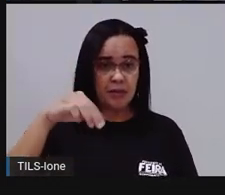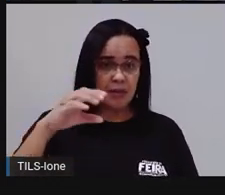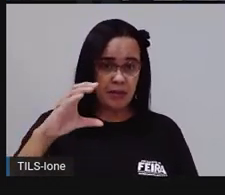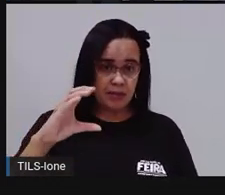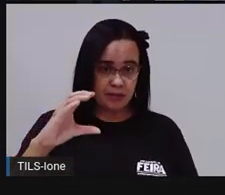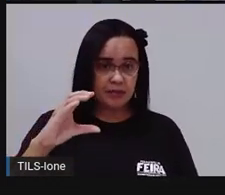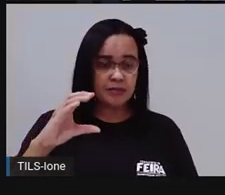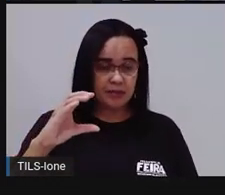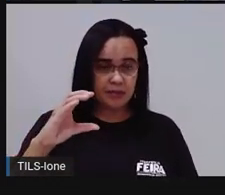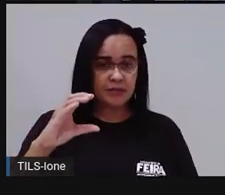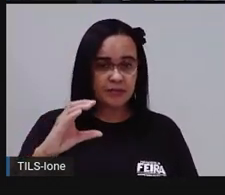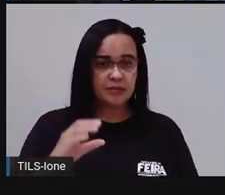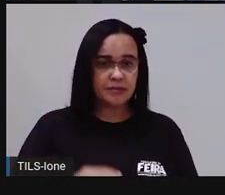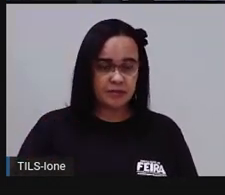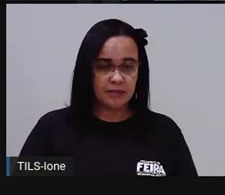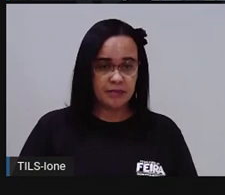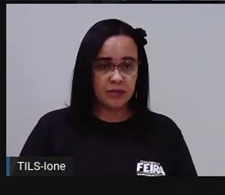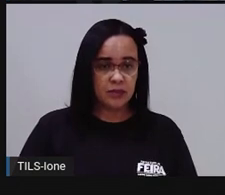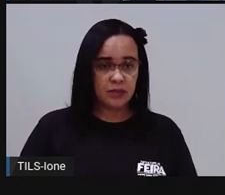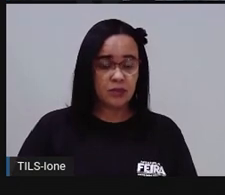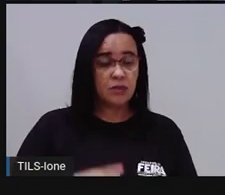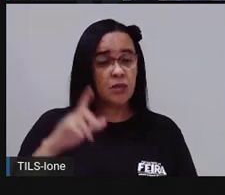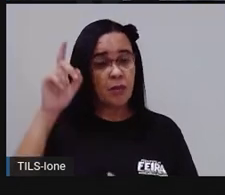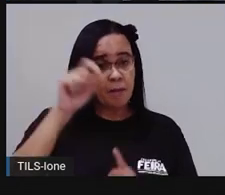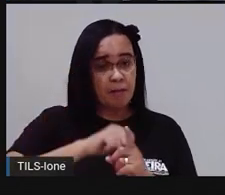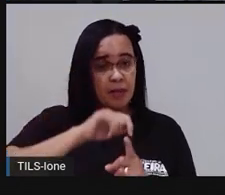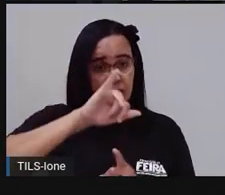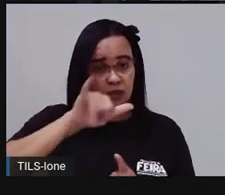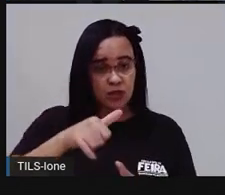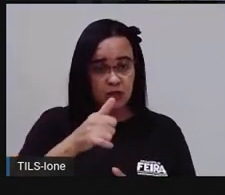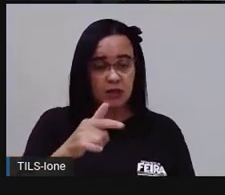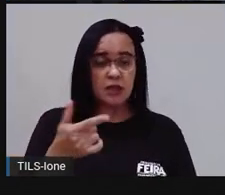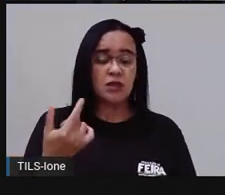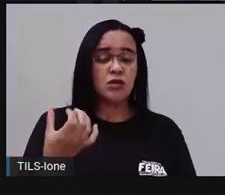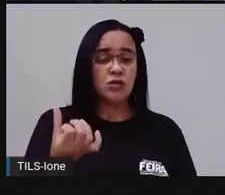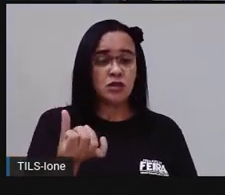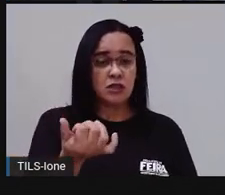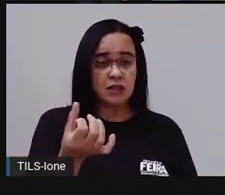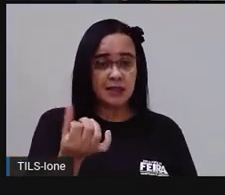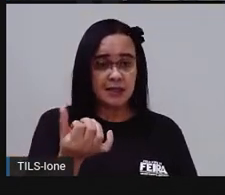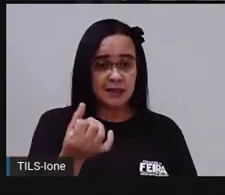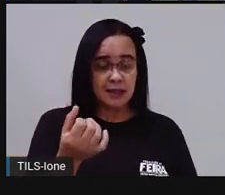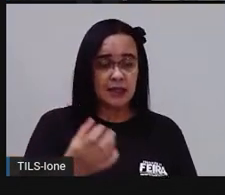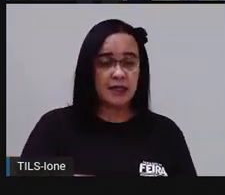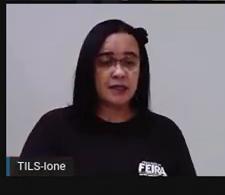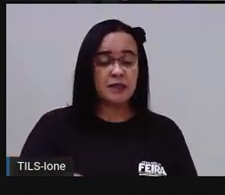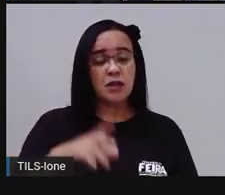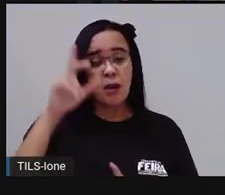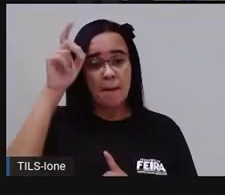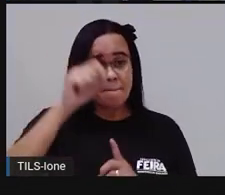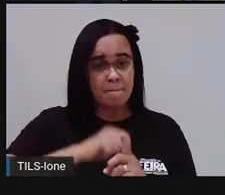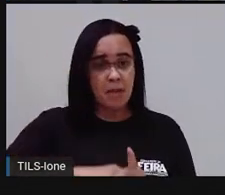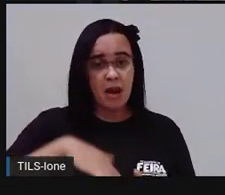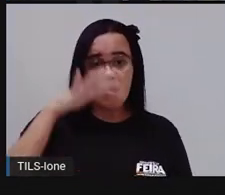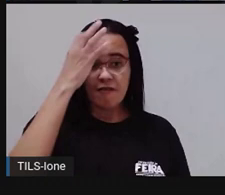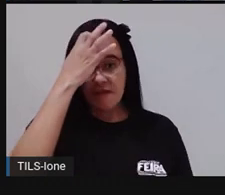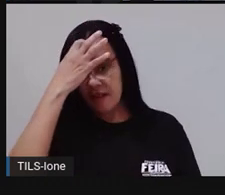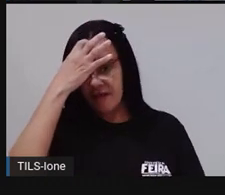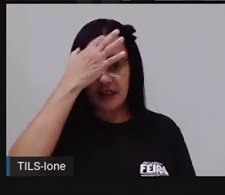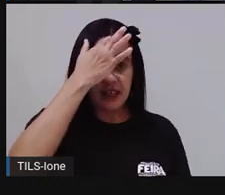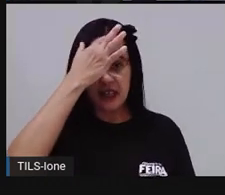gastou, ó, 16 metros cúbicos. No mês de fevereiro também gastou 16.